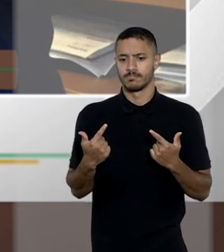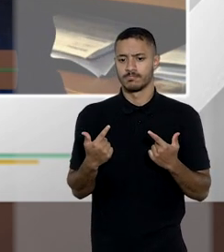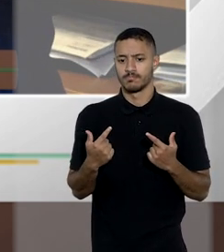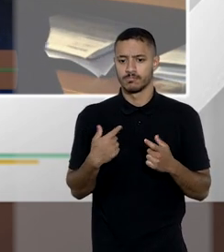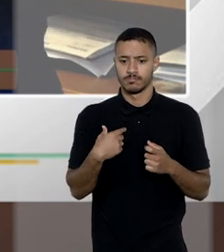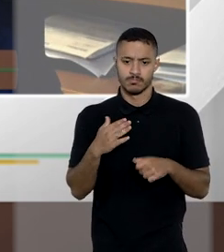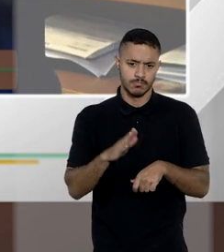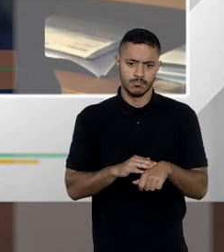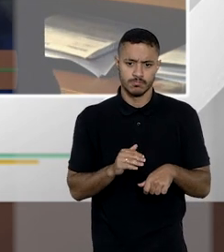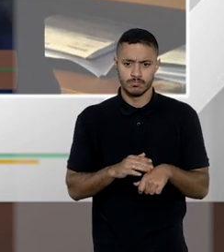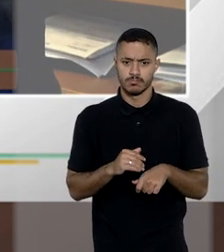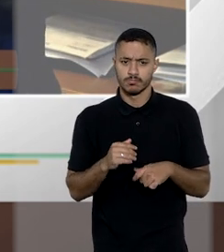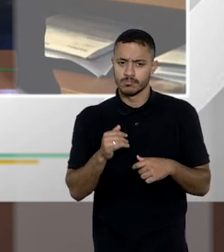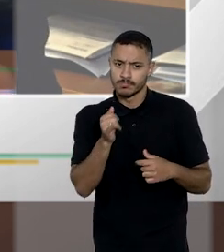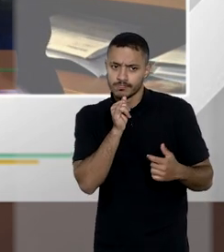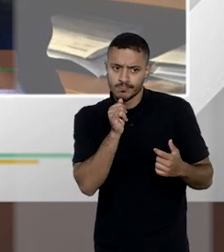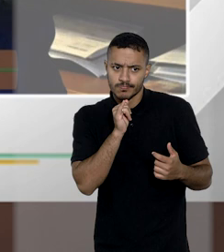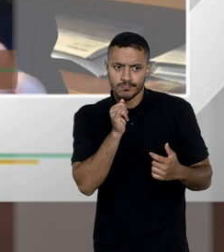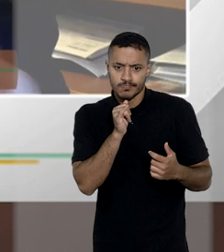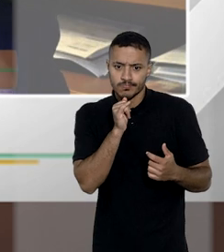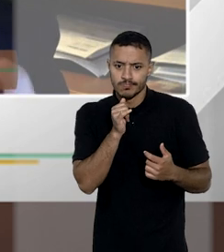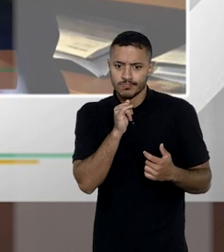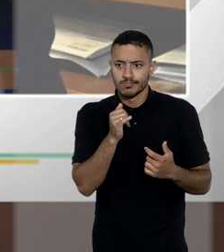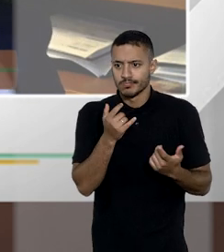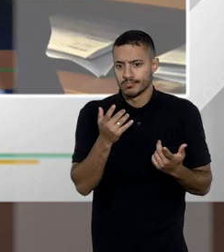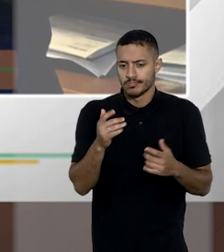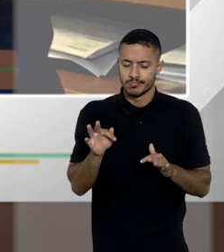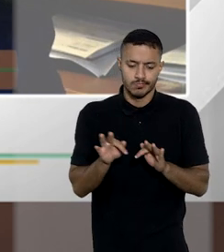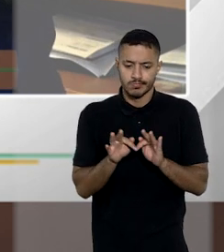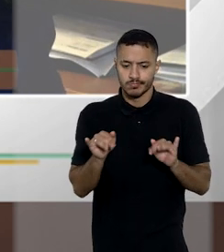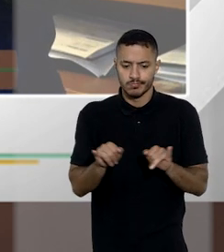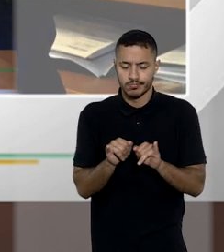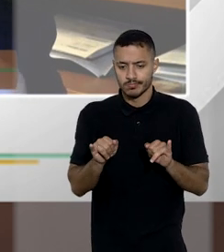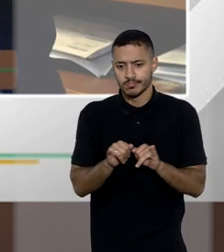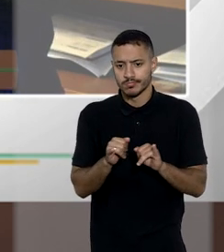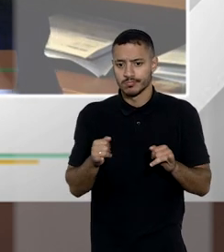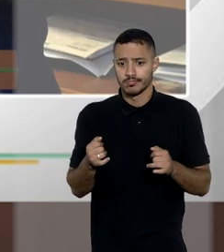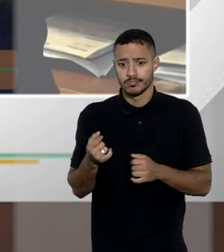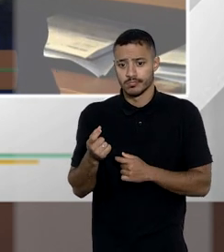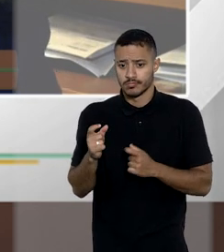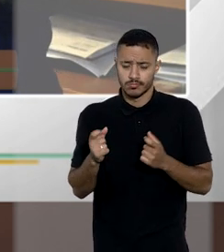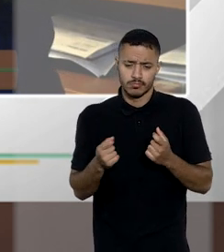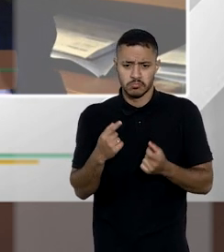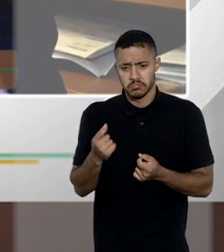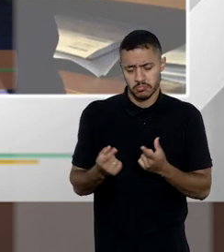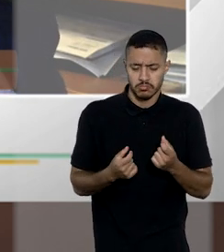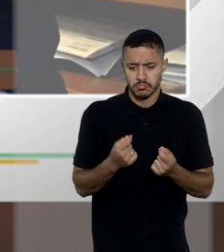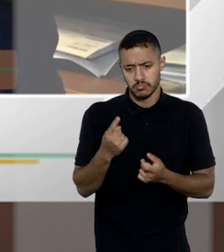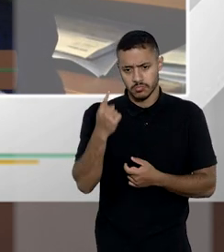vou chamar aqui de firulas não sei se digo adequadamente mas algumas situações